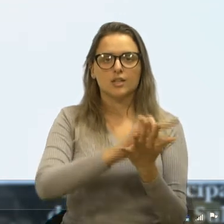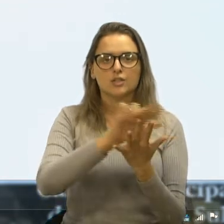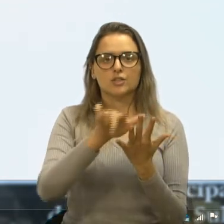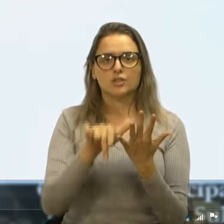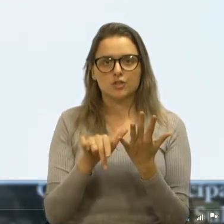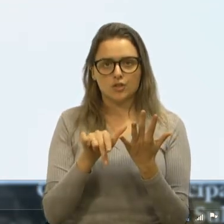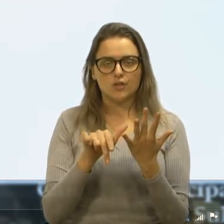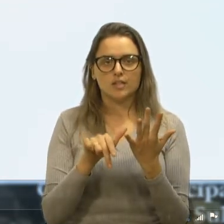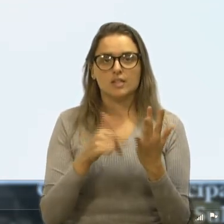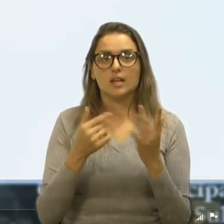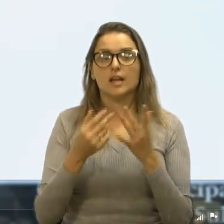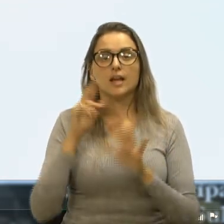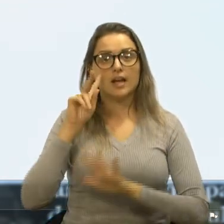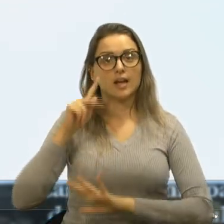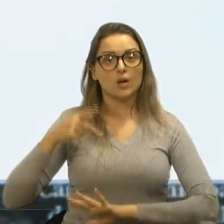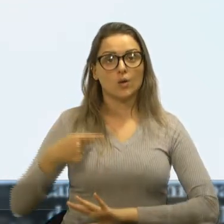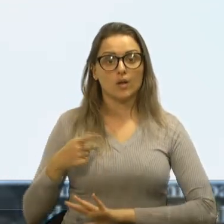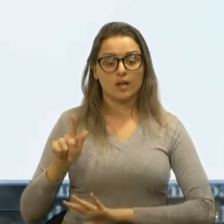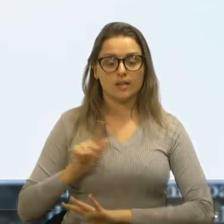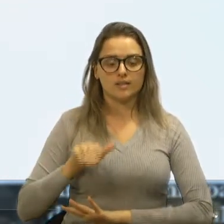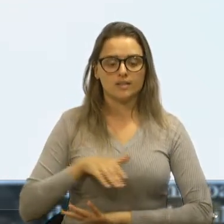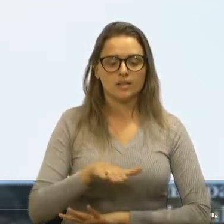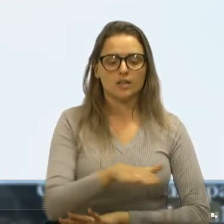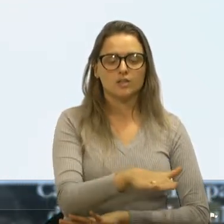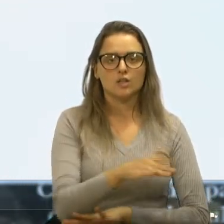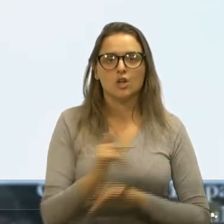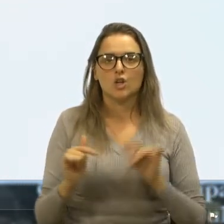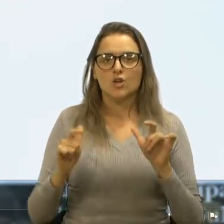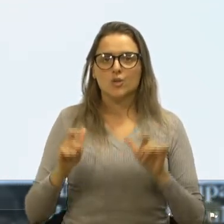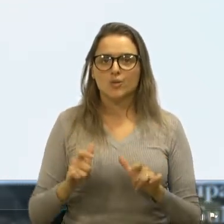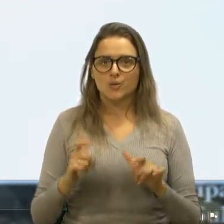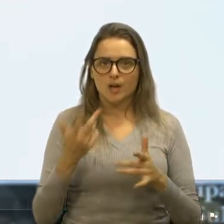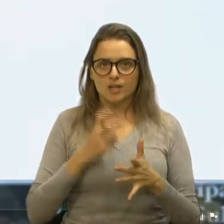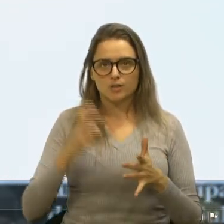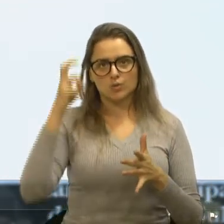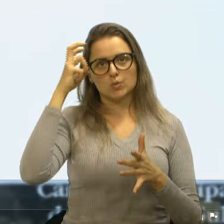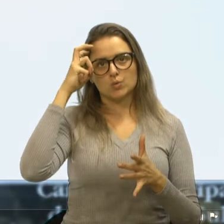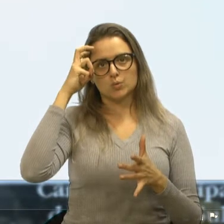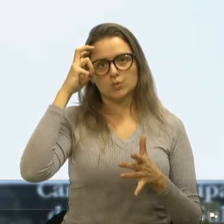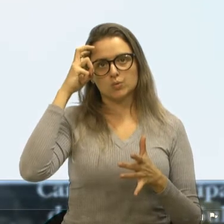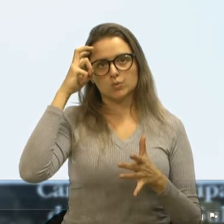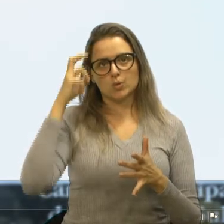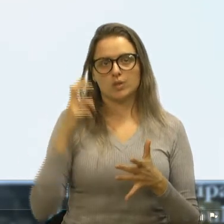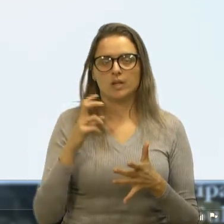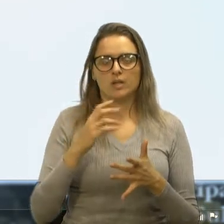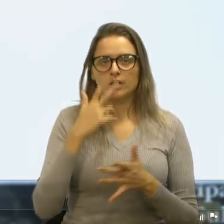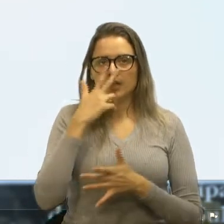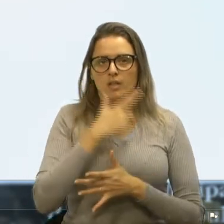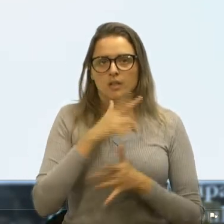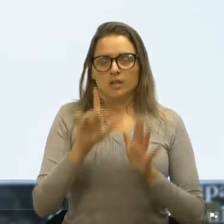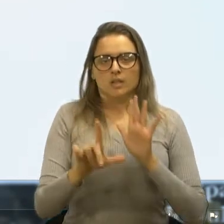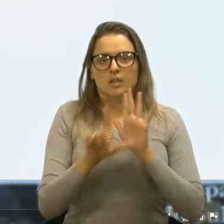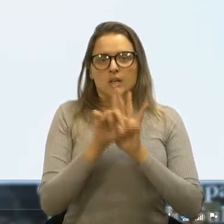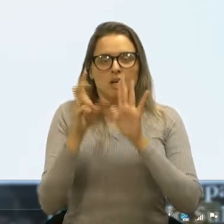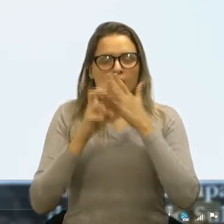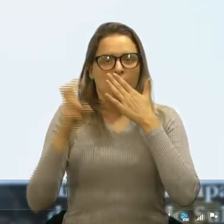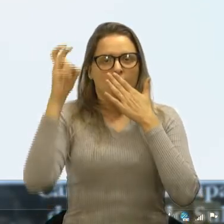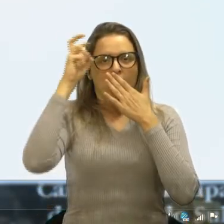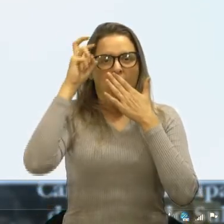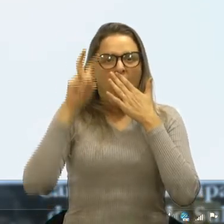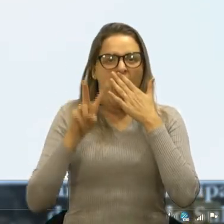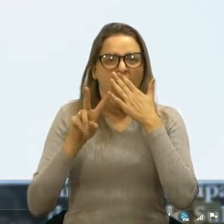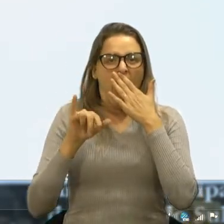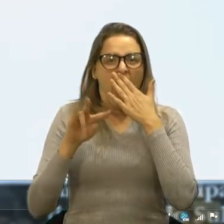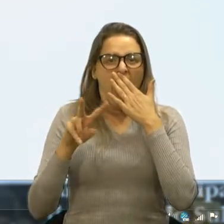reconhece como coletivo Galópolis, ponto de cultura dos critérios estabelecidos na Lei Cultura Viva. Então, já foi